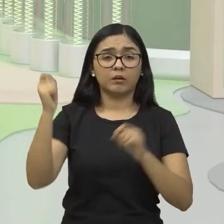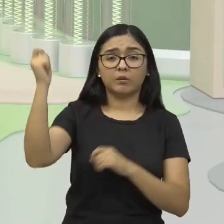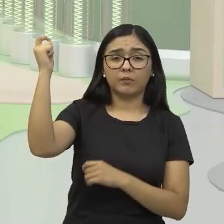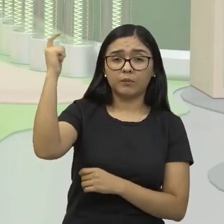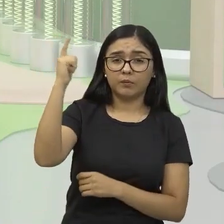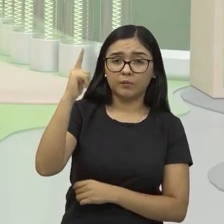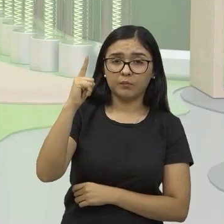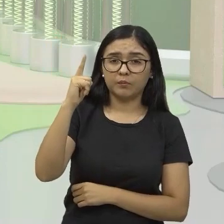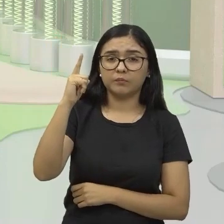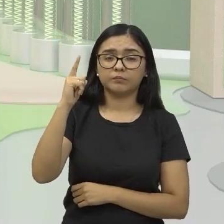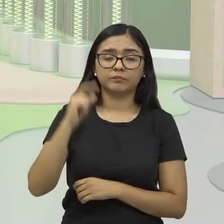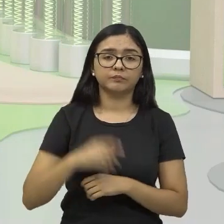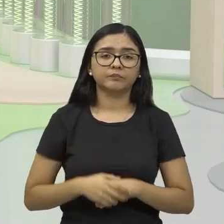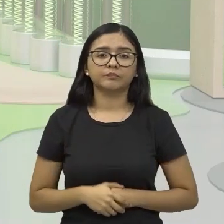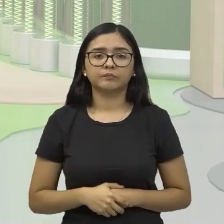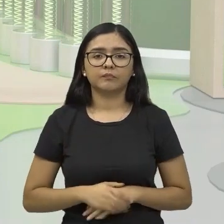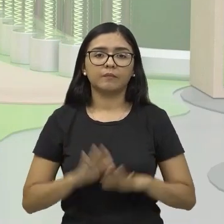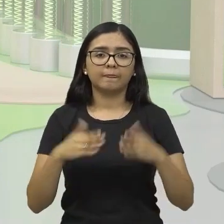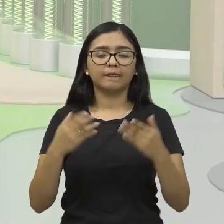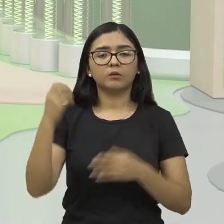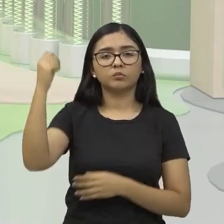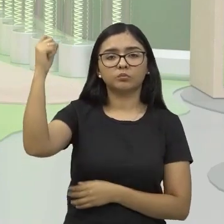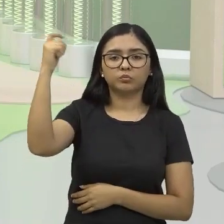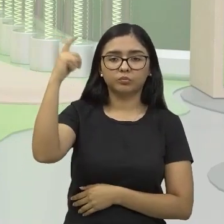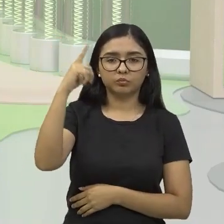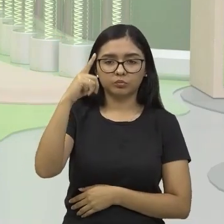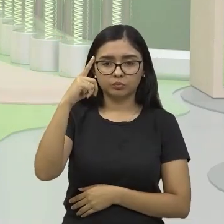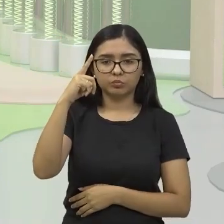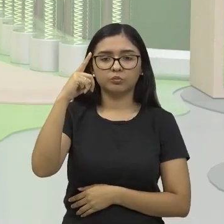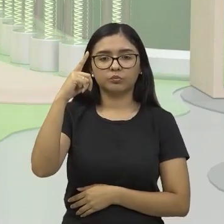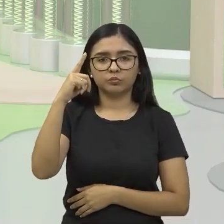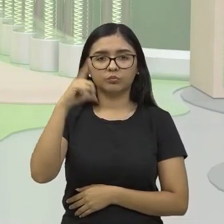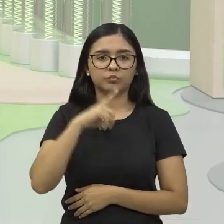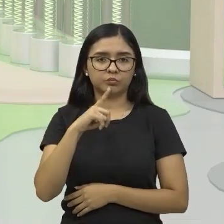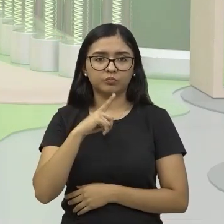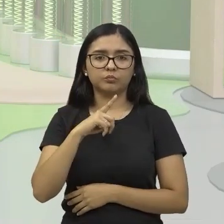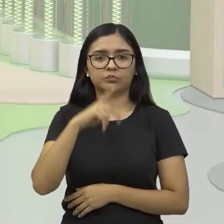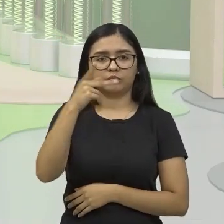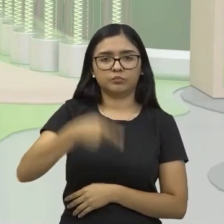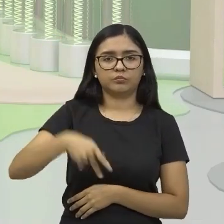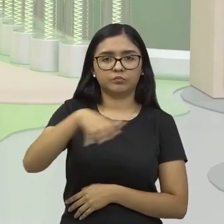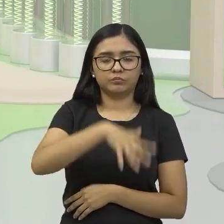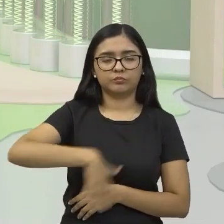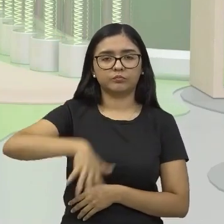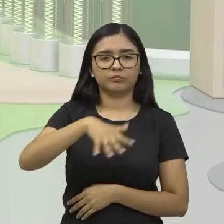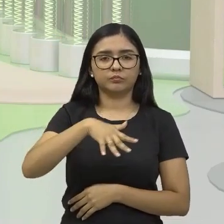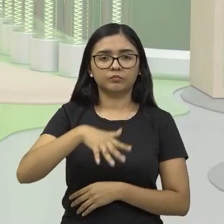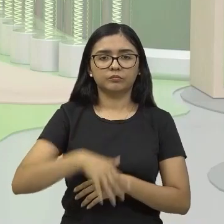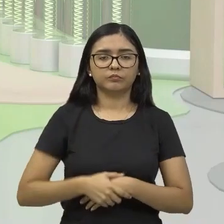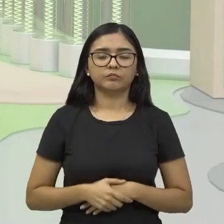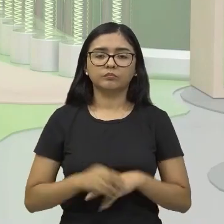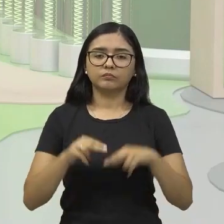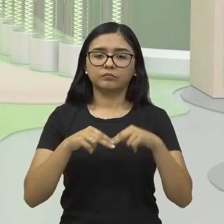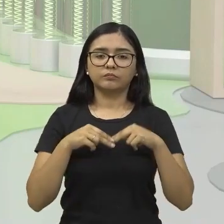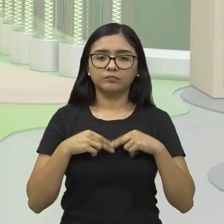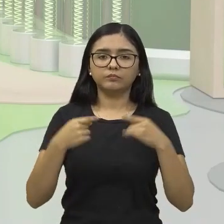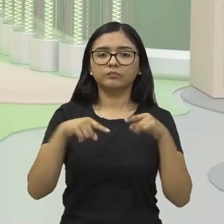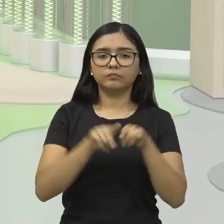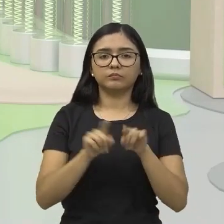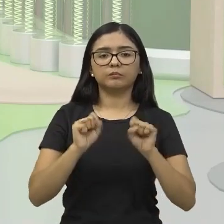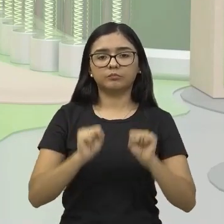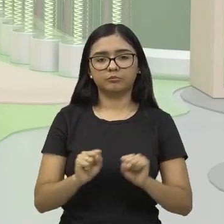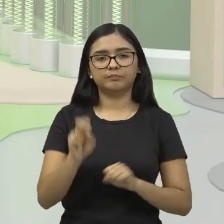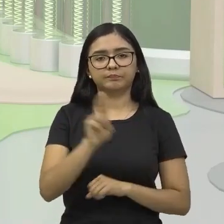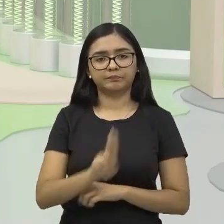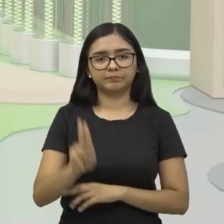Então, a luminosidade solar está em grande quantidade aqui na nossa região, né? E por isso que a gente também pode